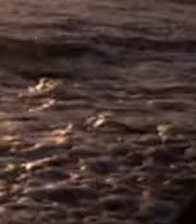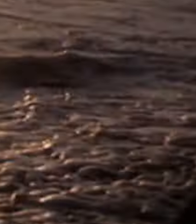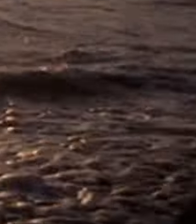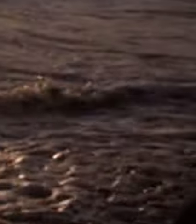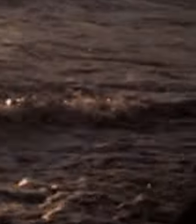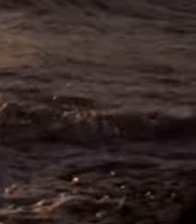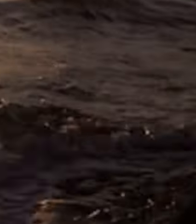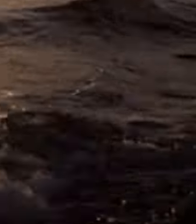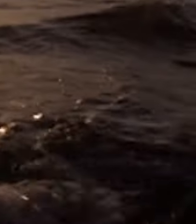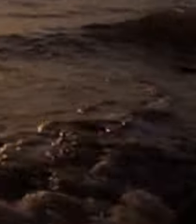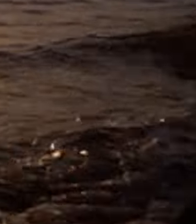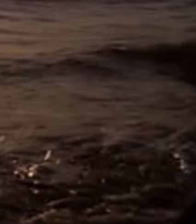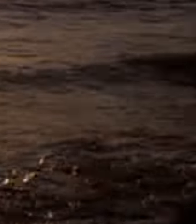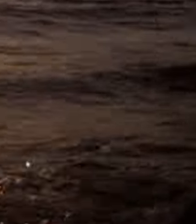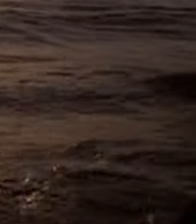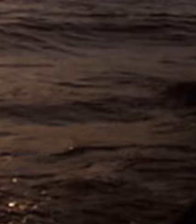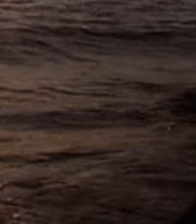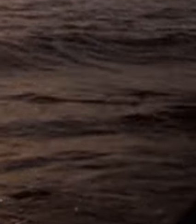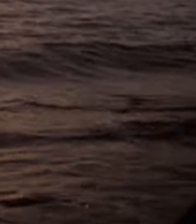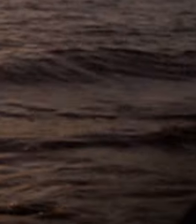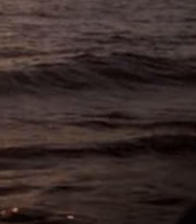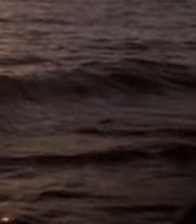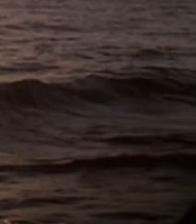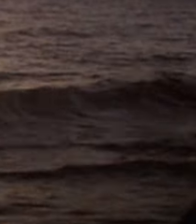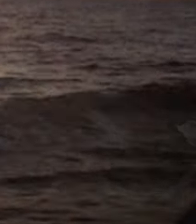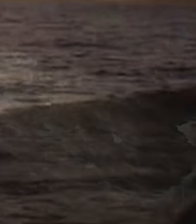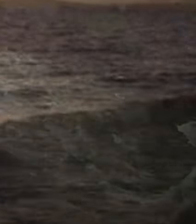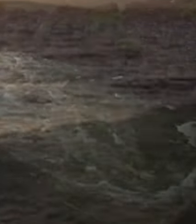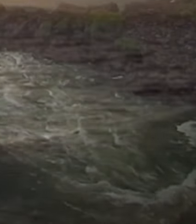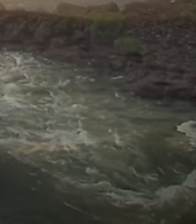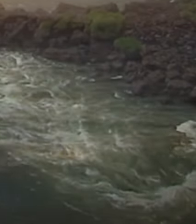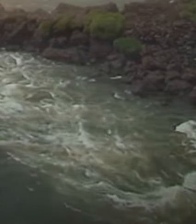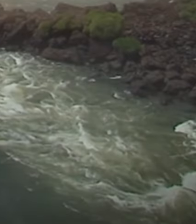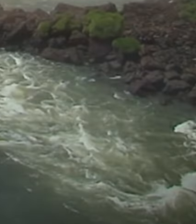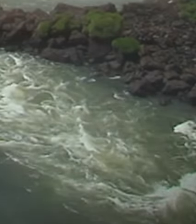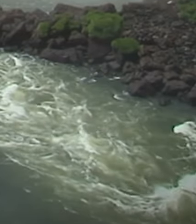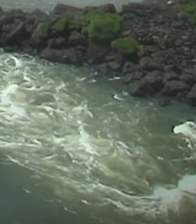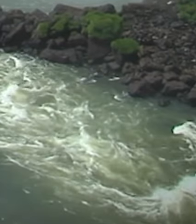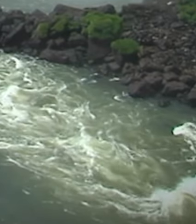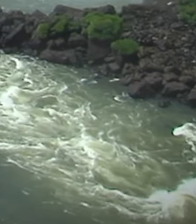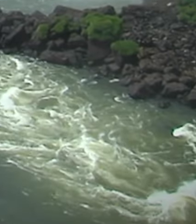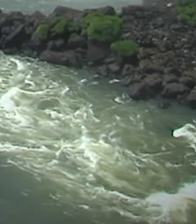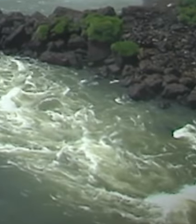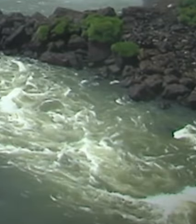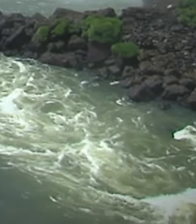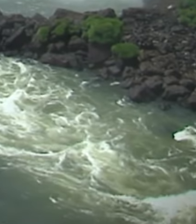Nasce o sol e nem faz distinção Assim